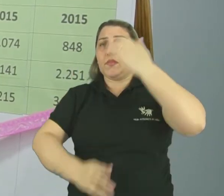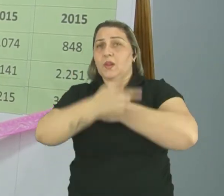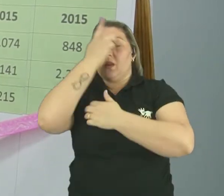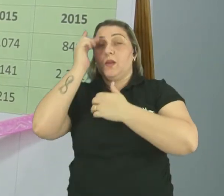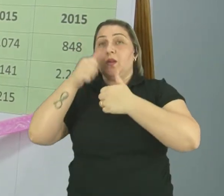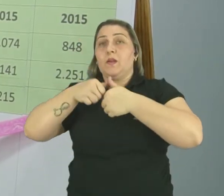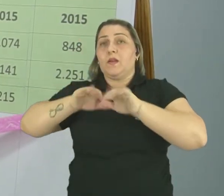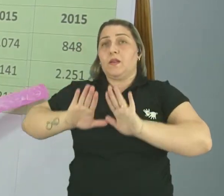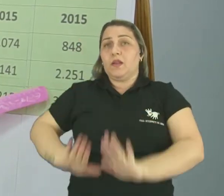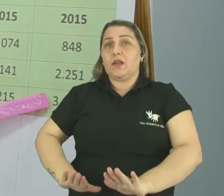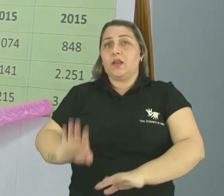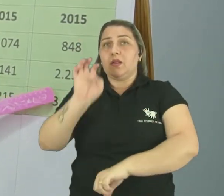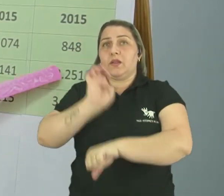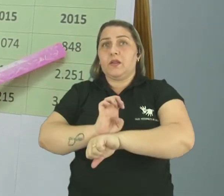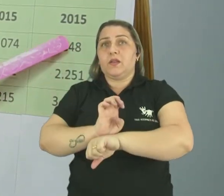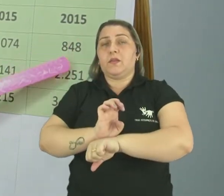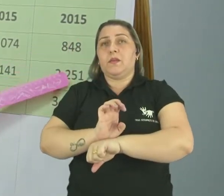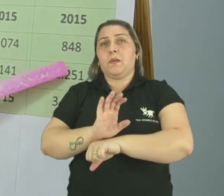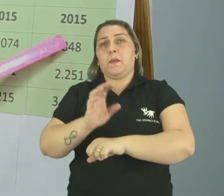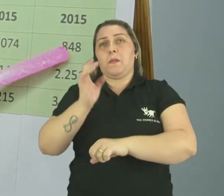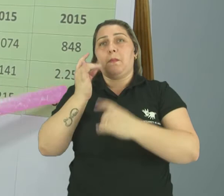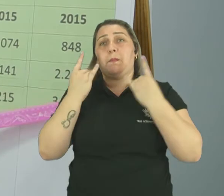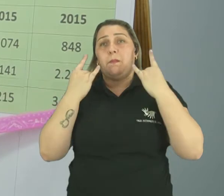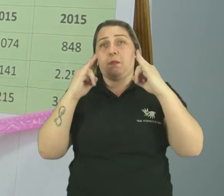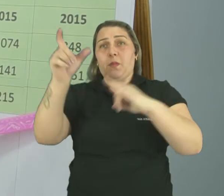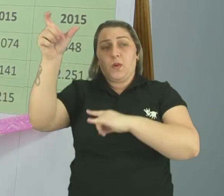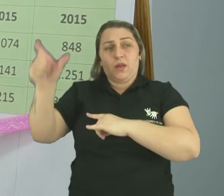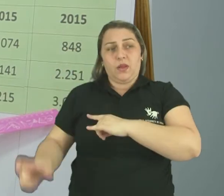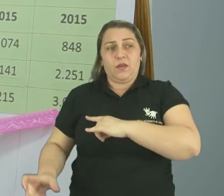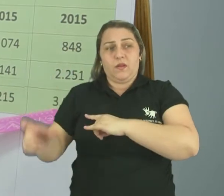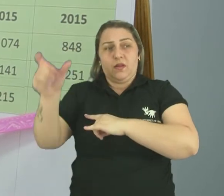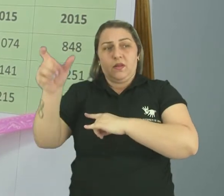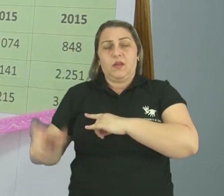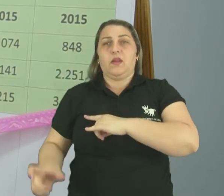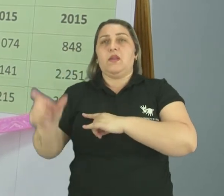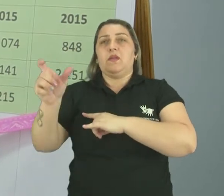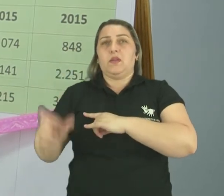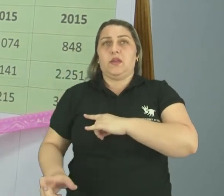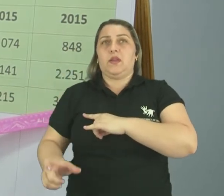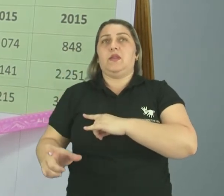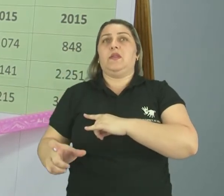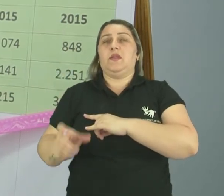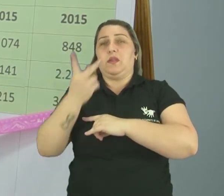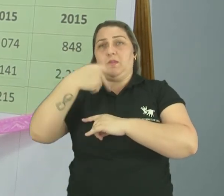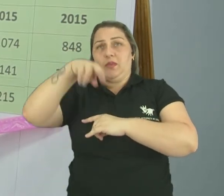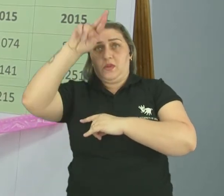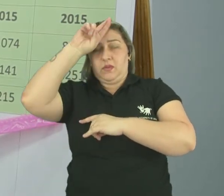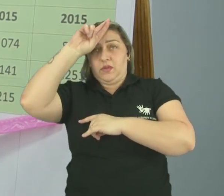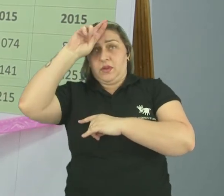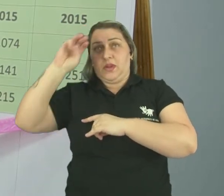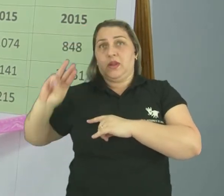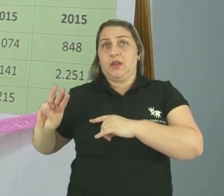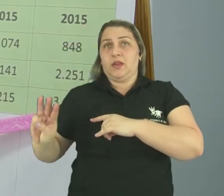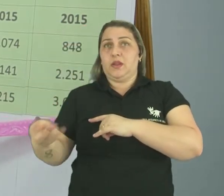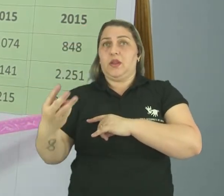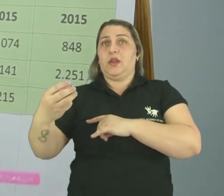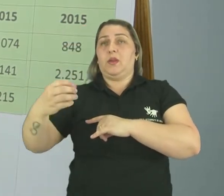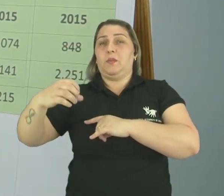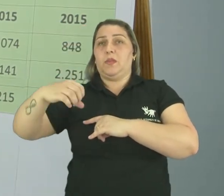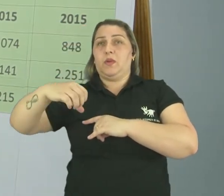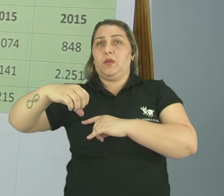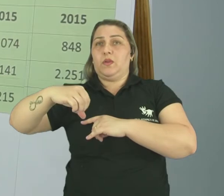ficaram no estado Ficou entre bolivianos e peruanos 3.099 imigrantes